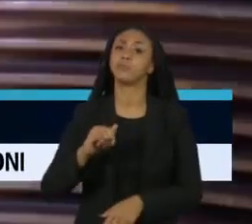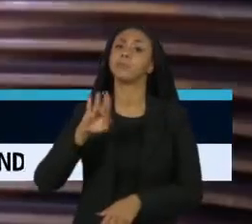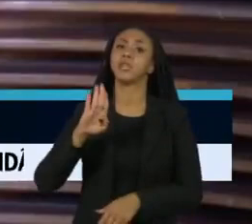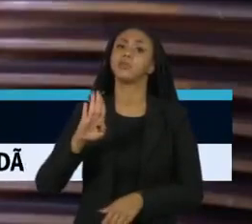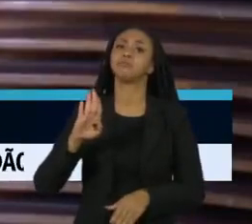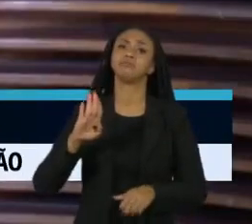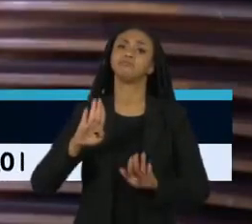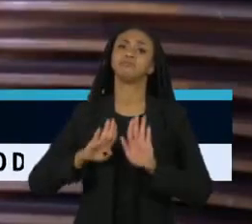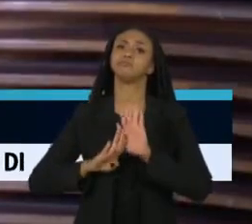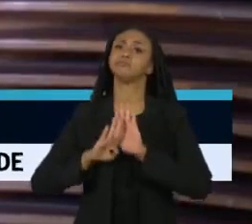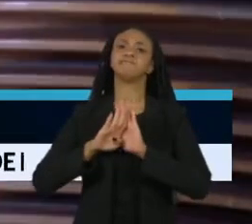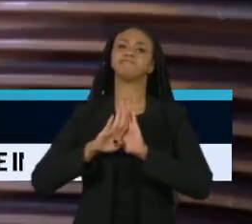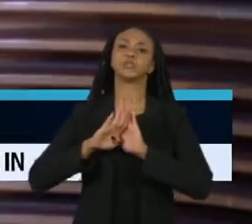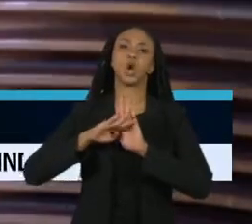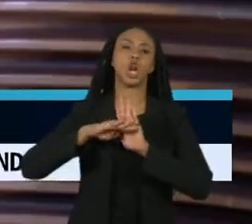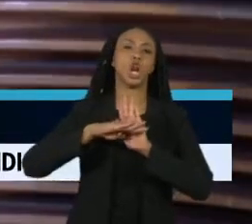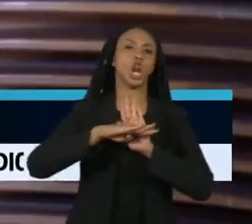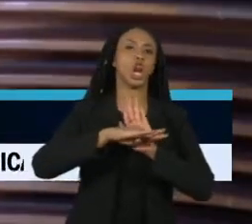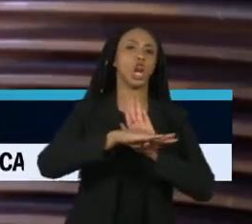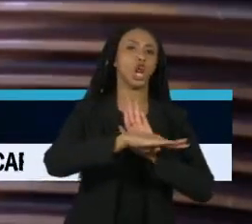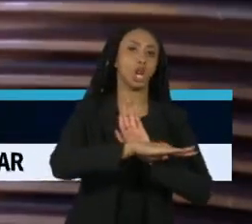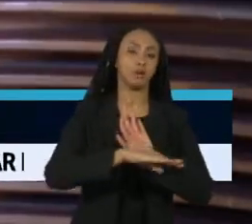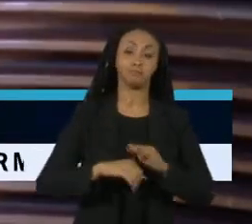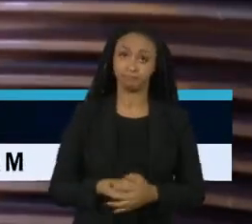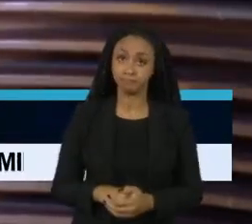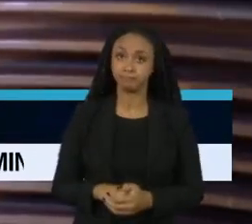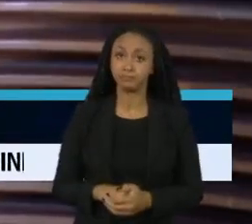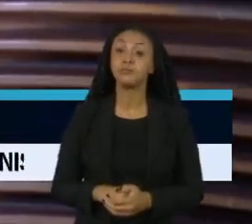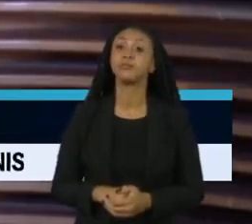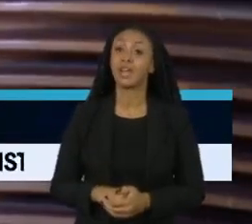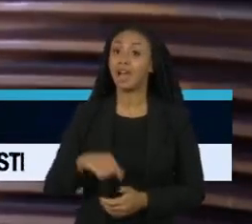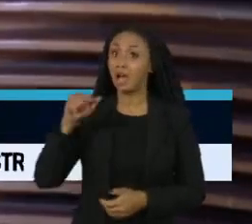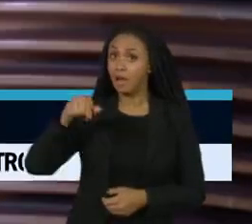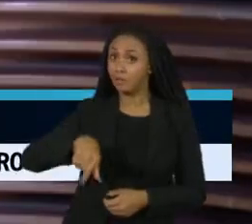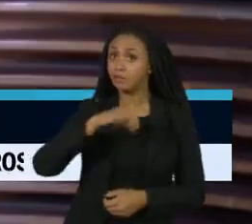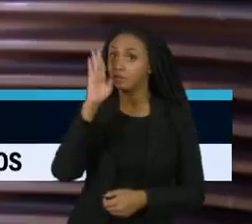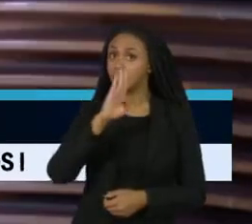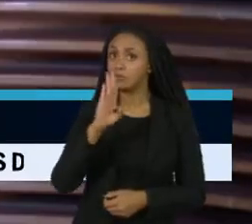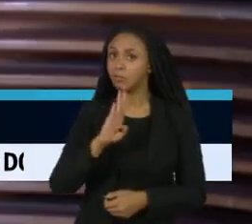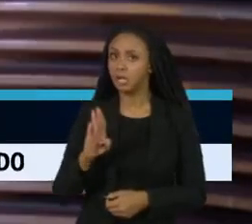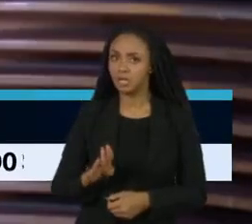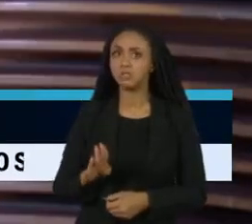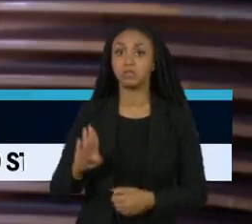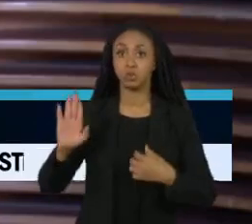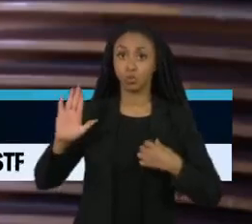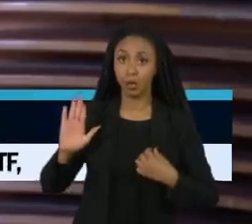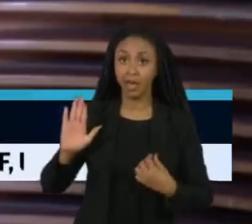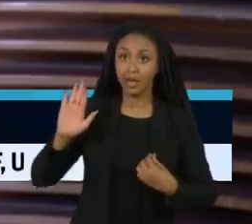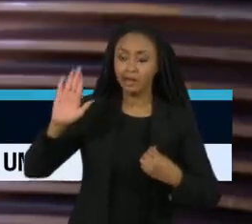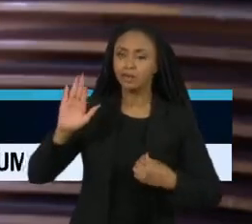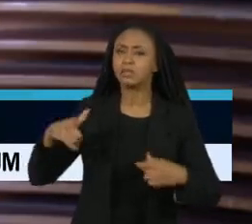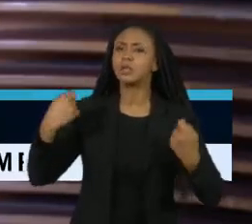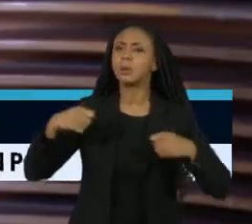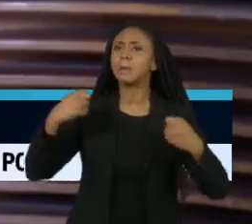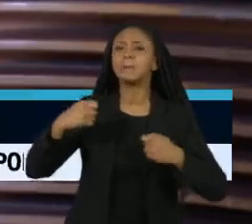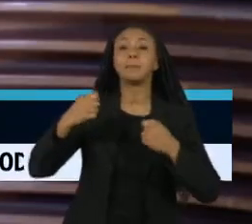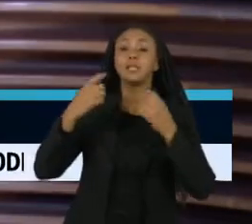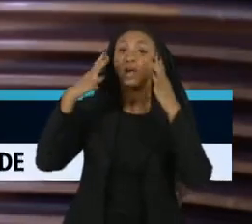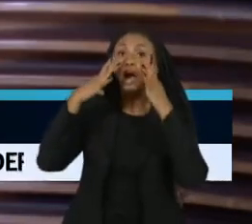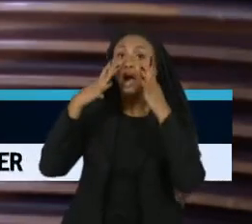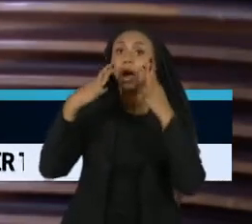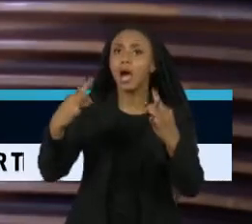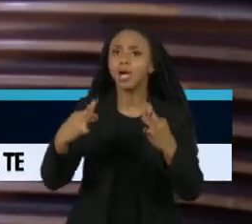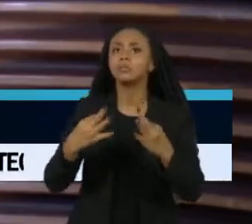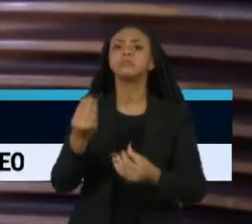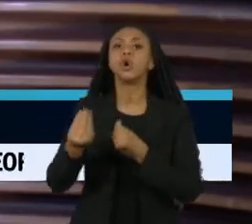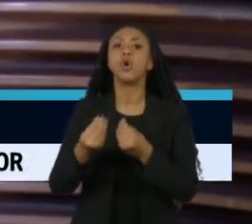A situação econômica do país deve ser prioridade para os candidatos ao Planalto. O crescimento da miséria e da pobreza,